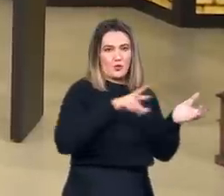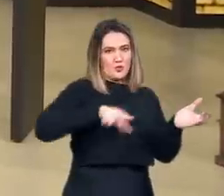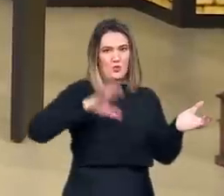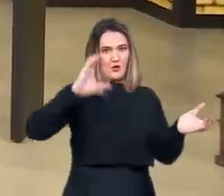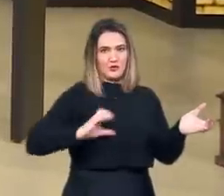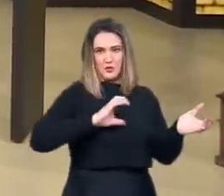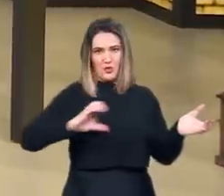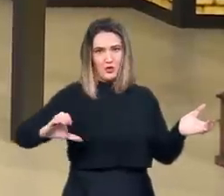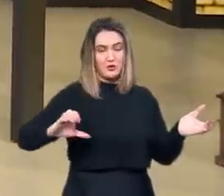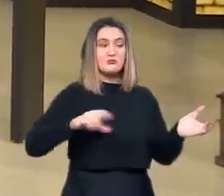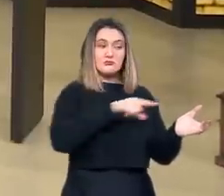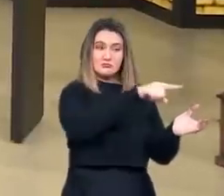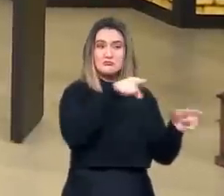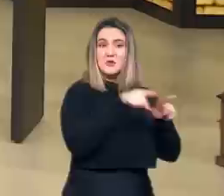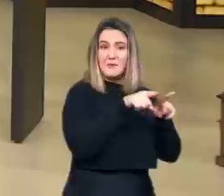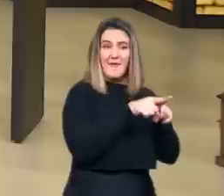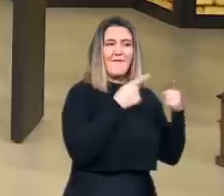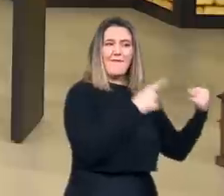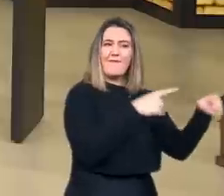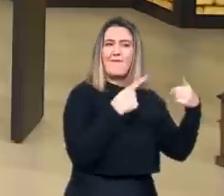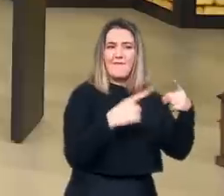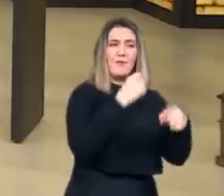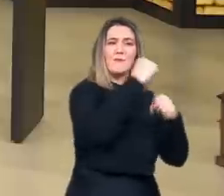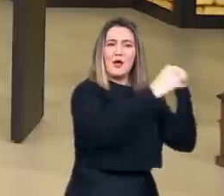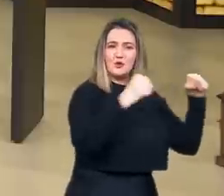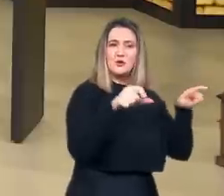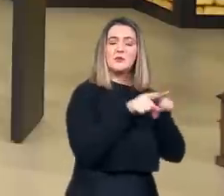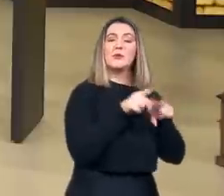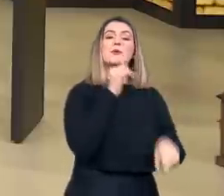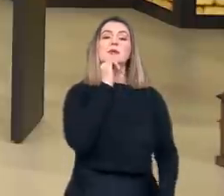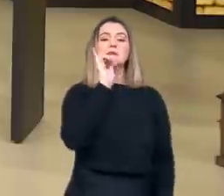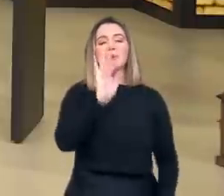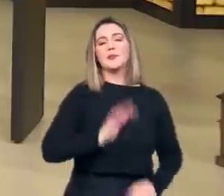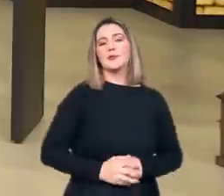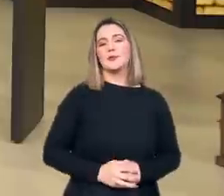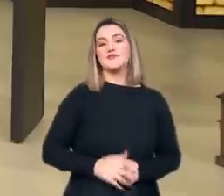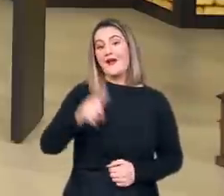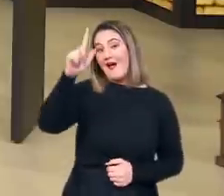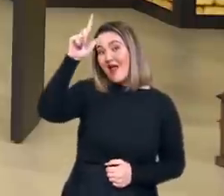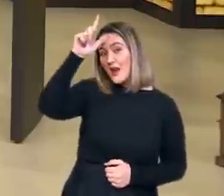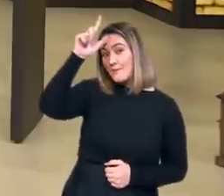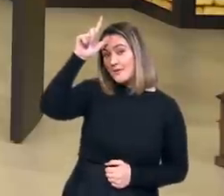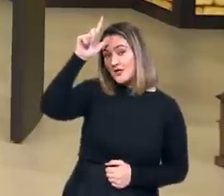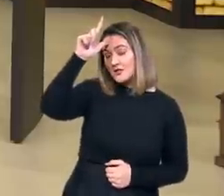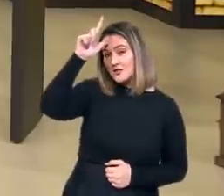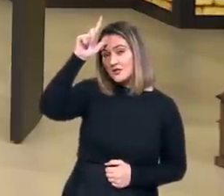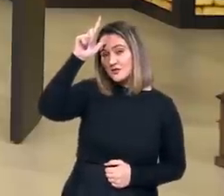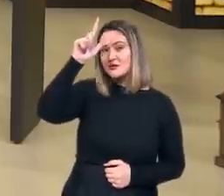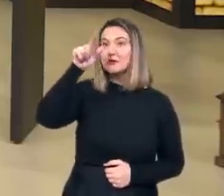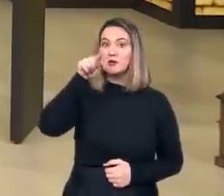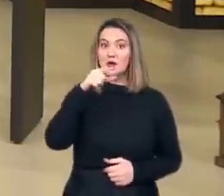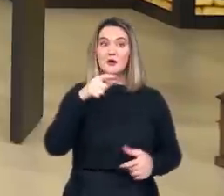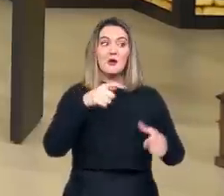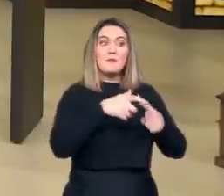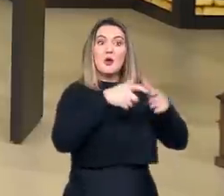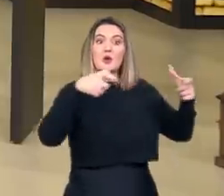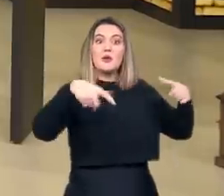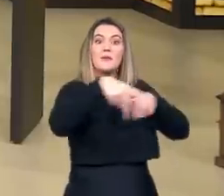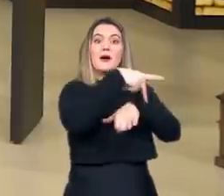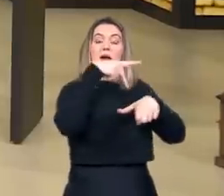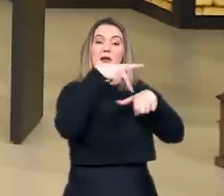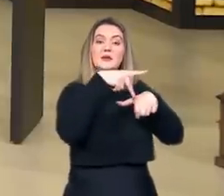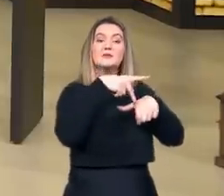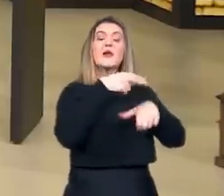bruxas. Então, na Alemanha, por exemplo, de acordo com os dados, um país predominantemente protestante, o estudo